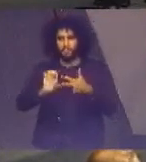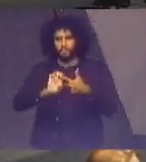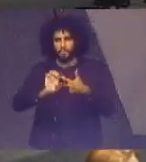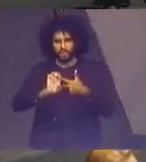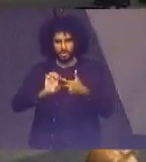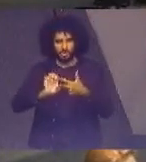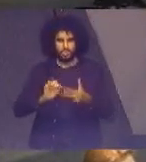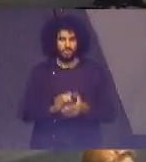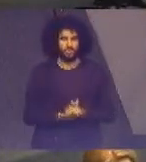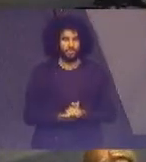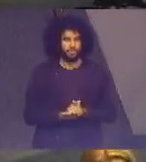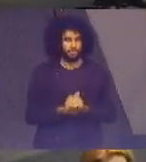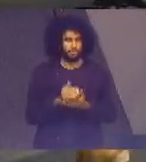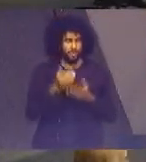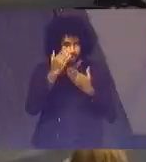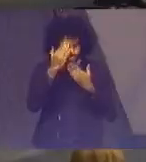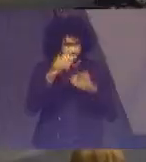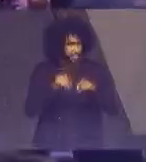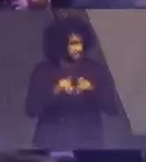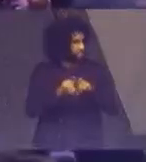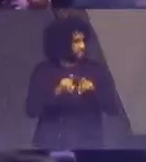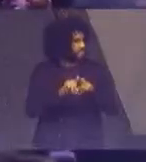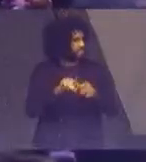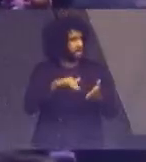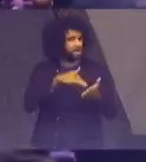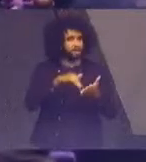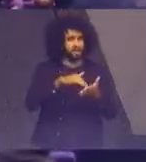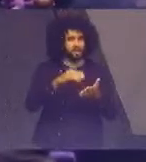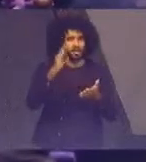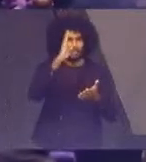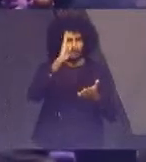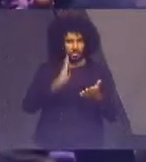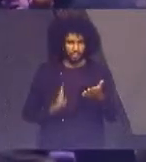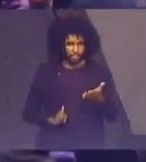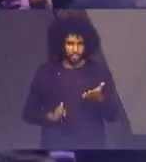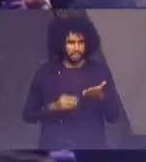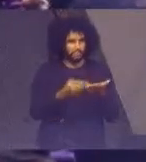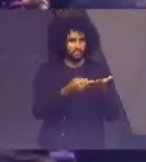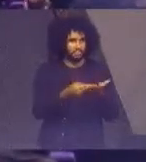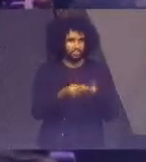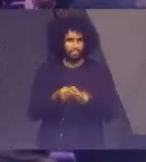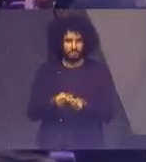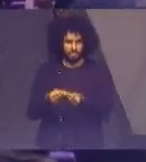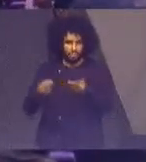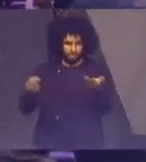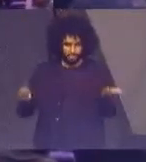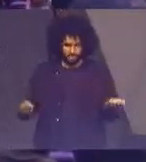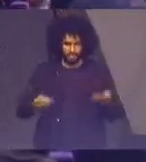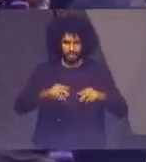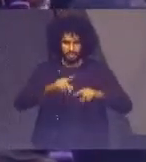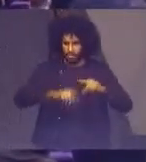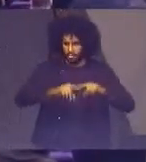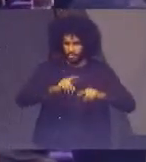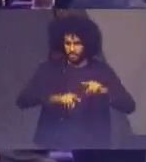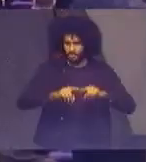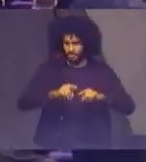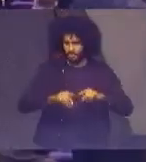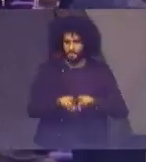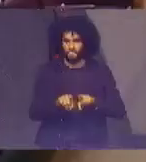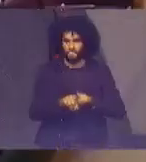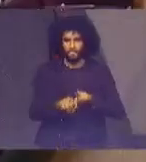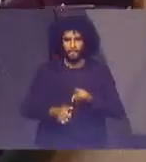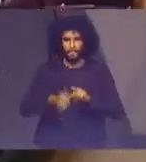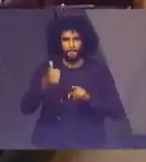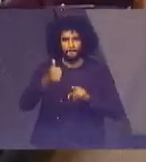Agradecemos a Secretaria de Governo da Presidência da República pelo envio do material relativo ao relatório da primeira edição do